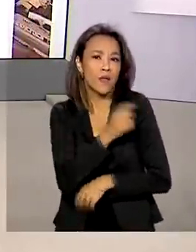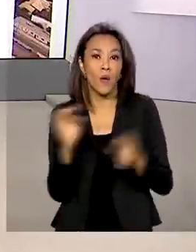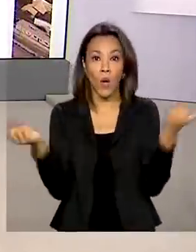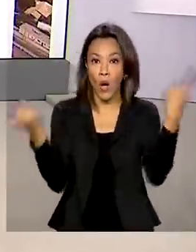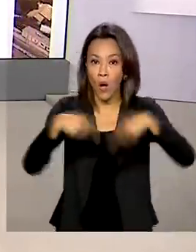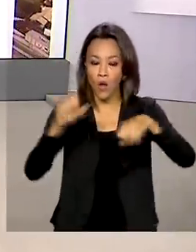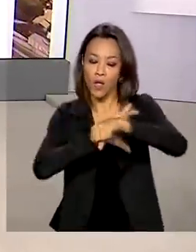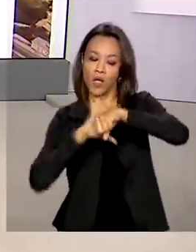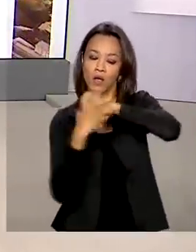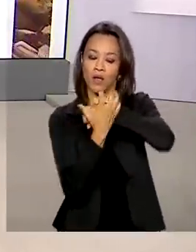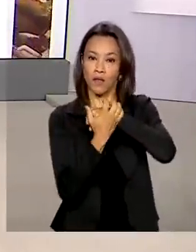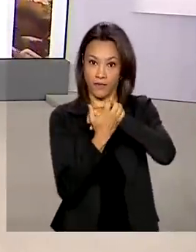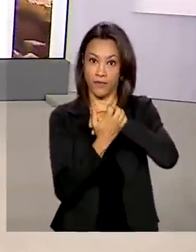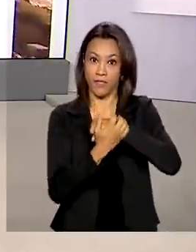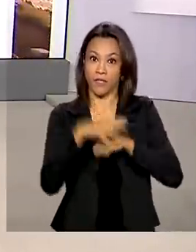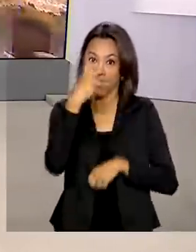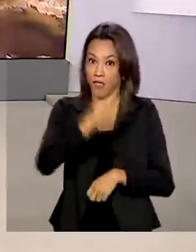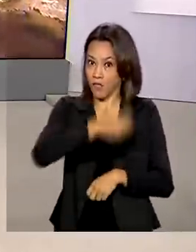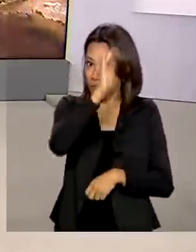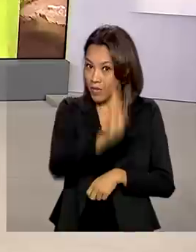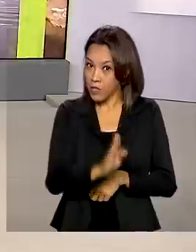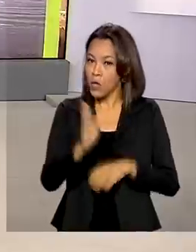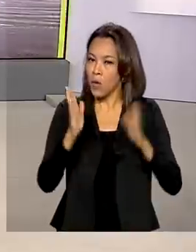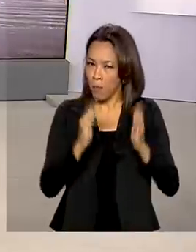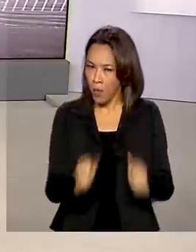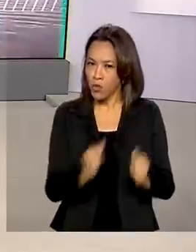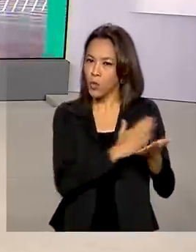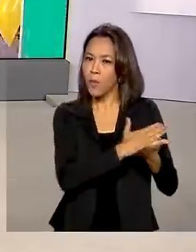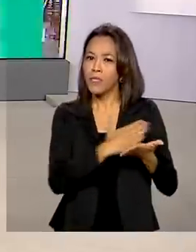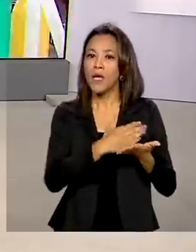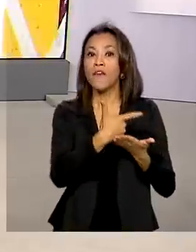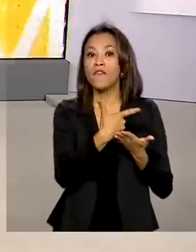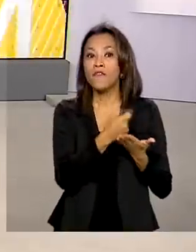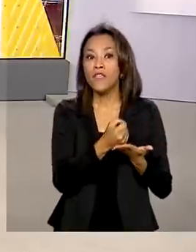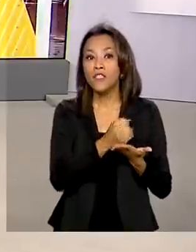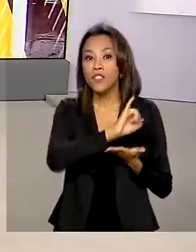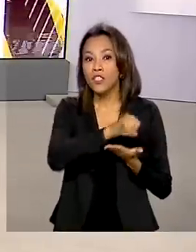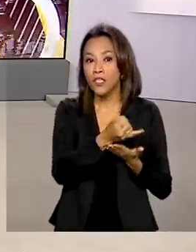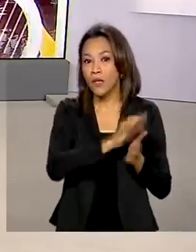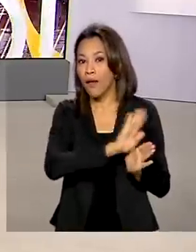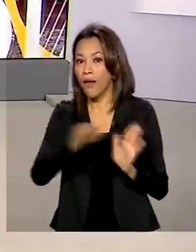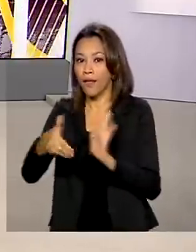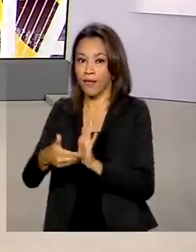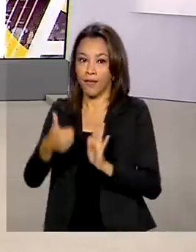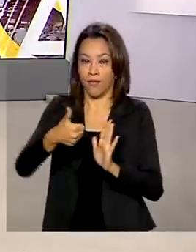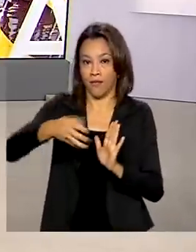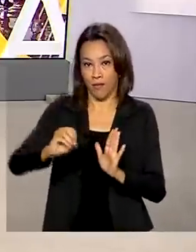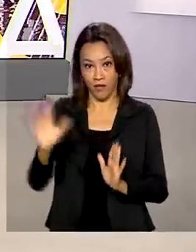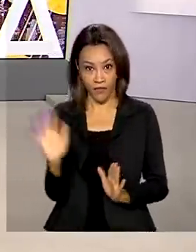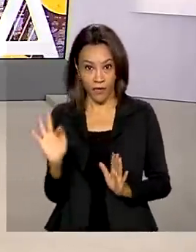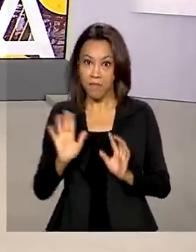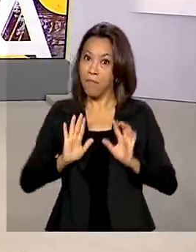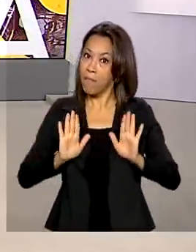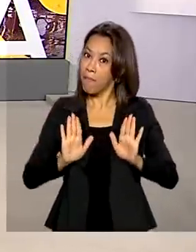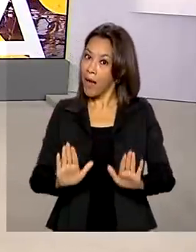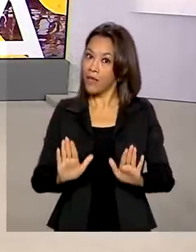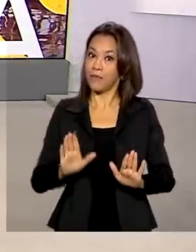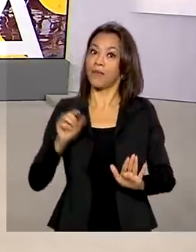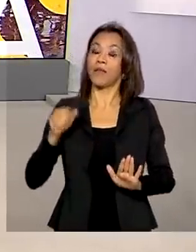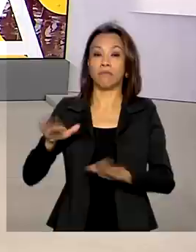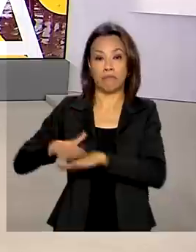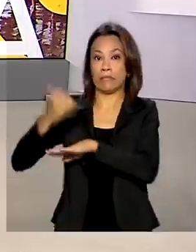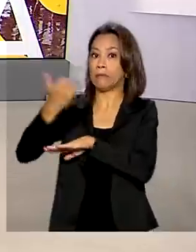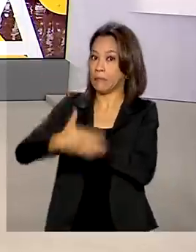-19 no Brasil pode começar entre 20 de janeiro e 10 de fevereiro. Mas para isso, segundo o Ministério da